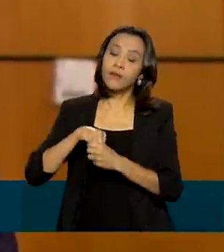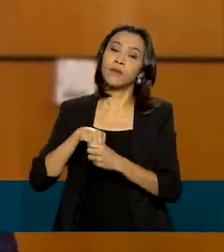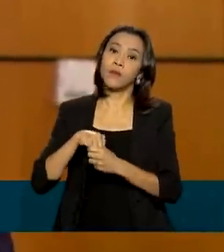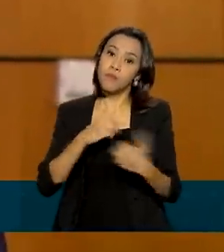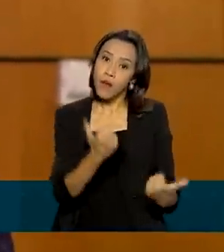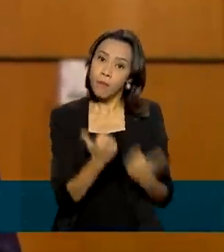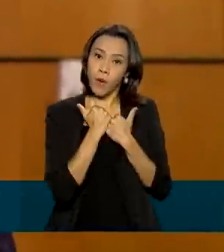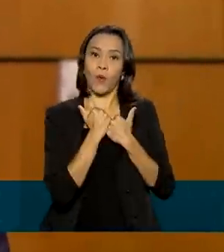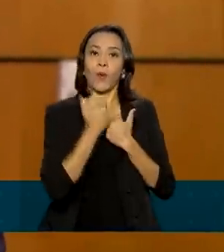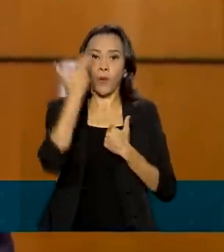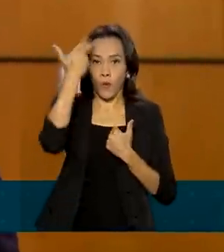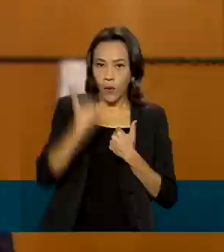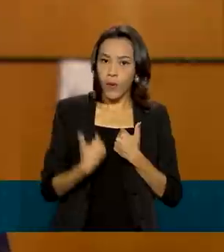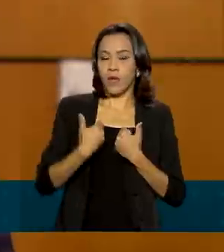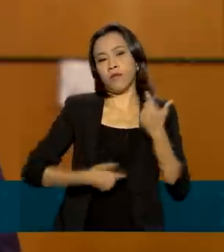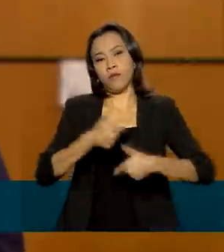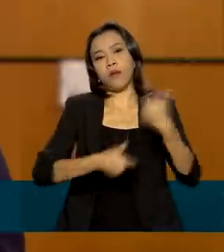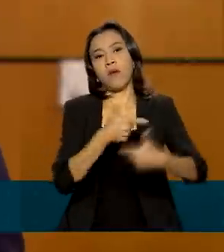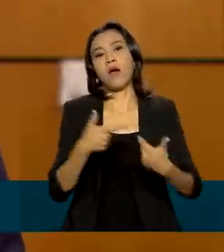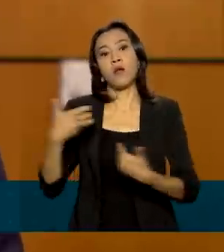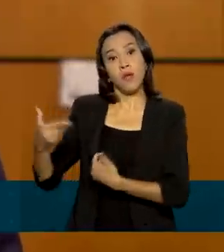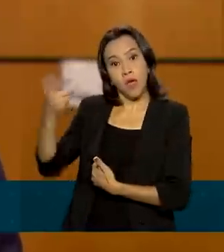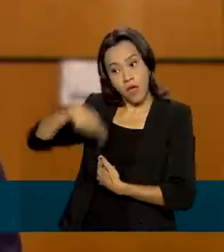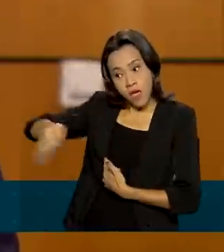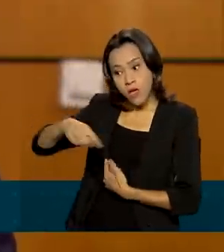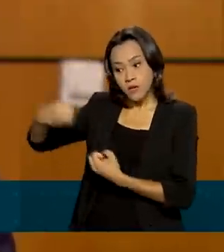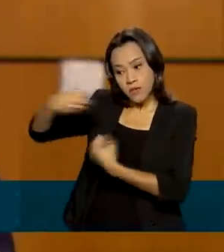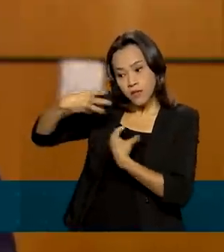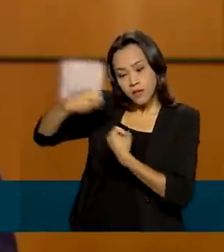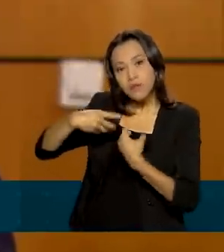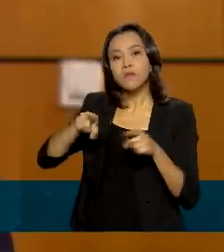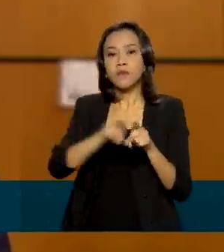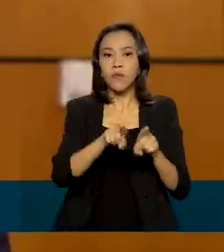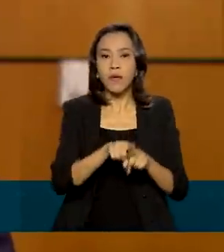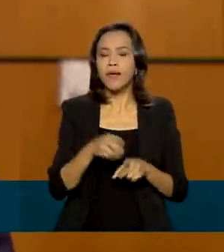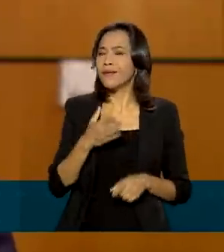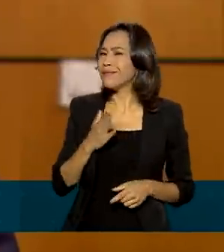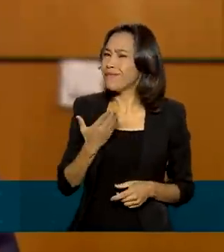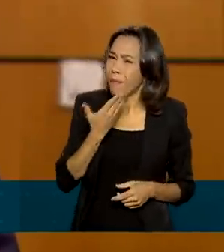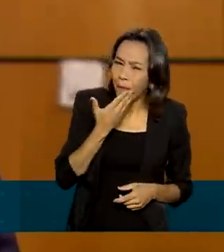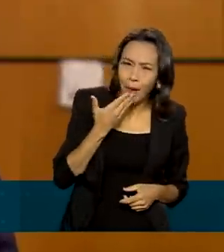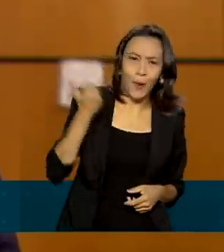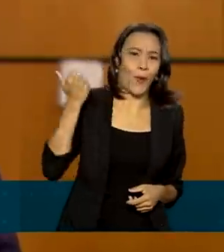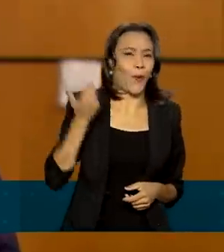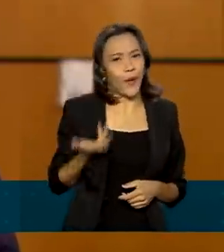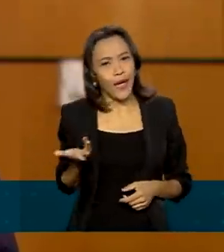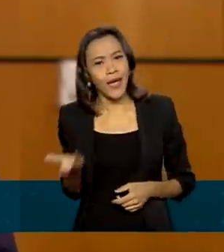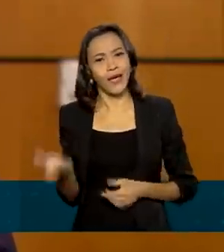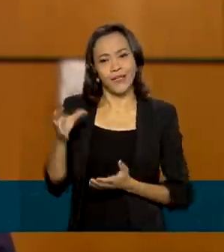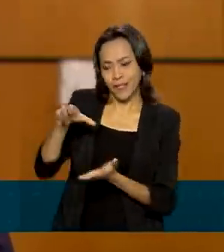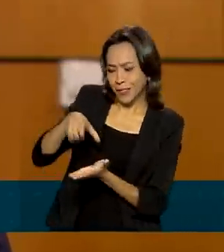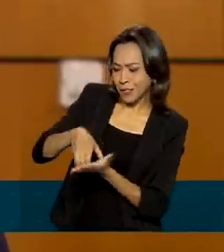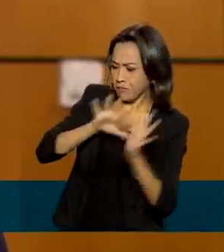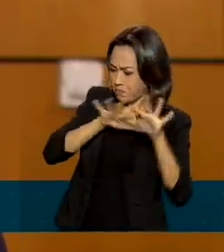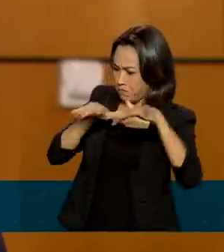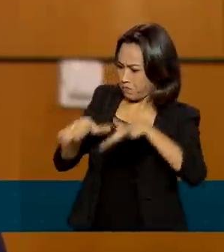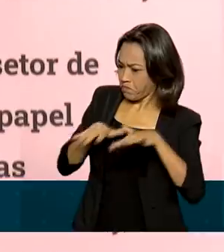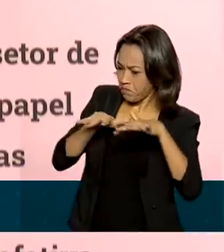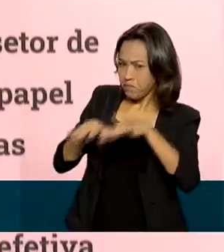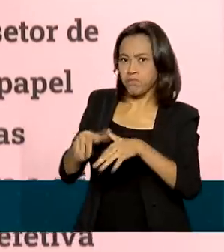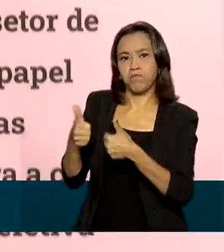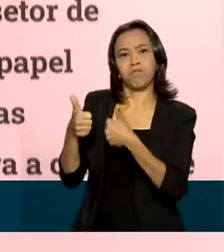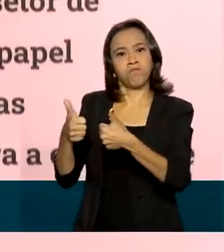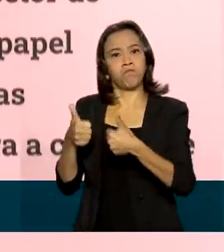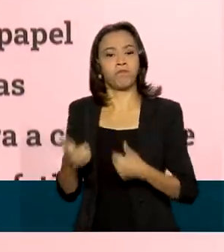junto comigo, me ajudando, me orientando, me ensinando. E nada melhor para um país como ter uma agência com reconhecimento tão grande como a